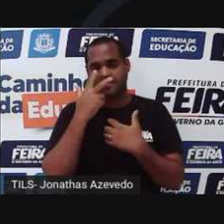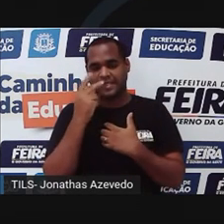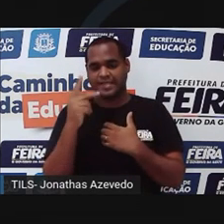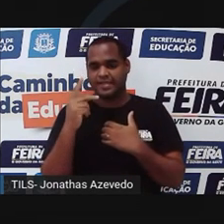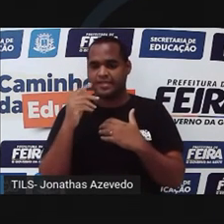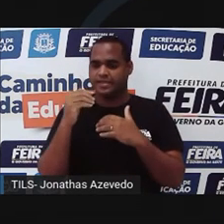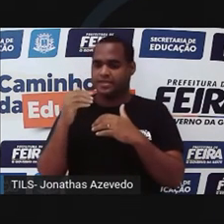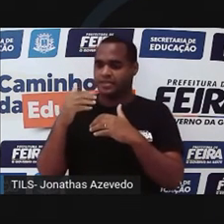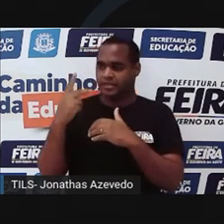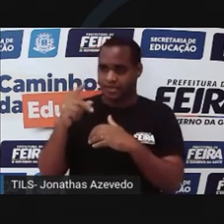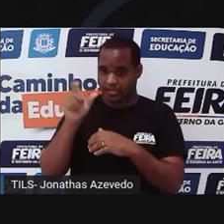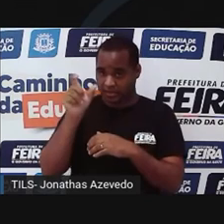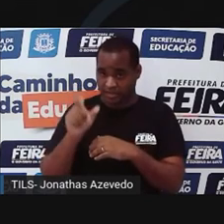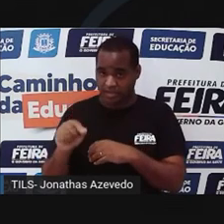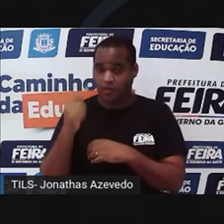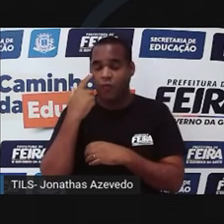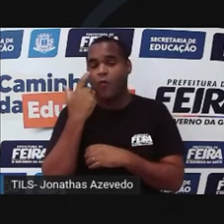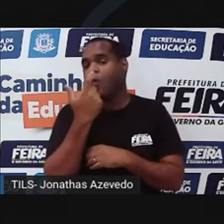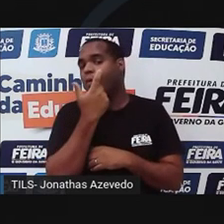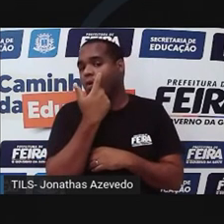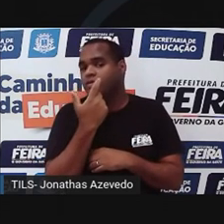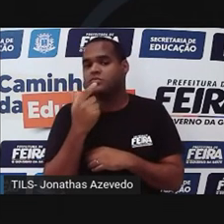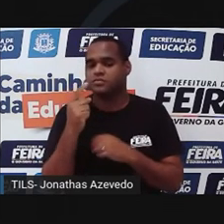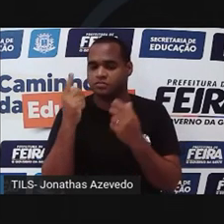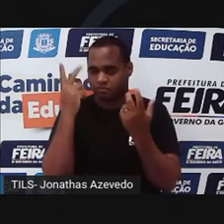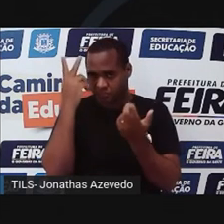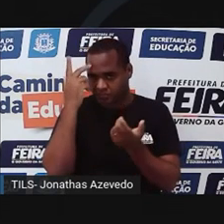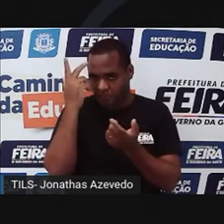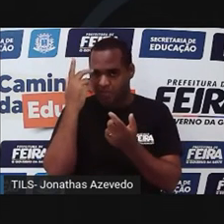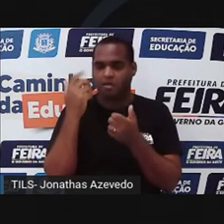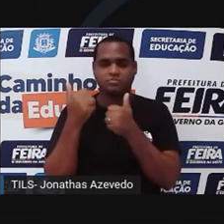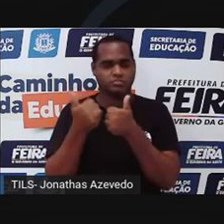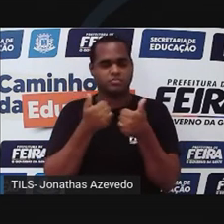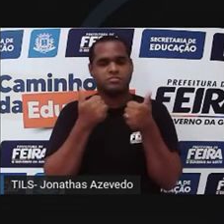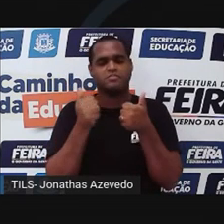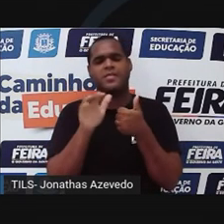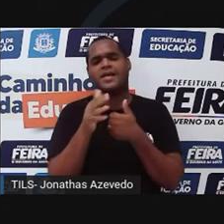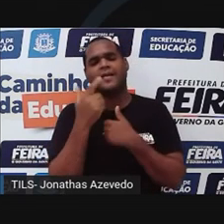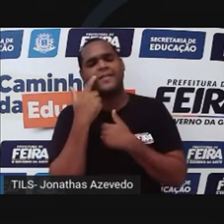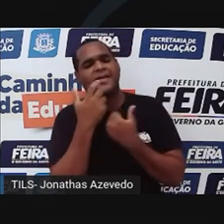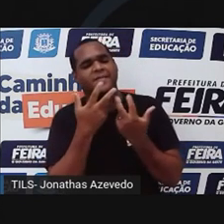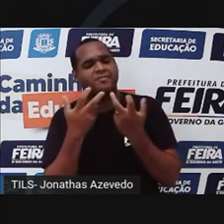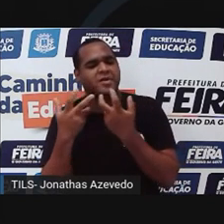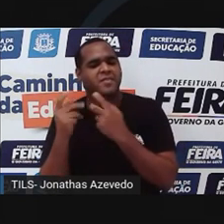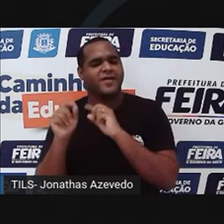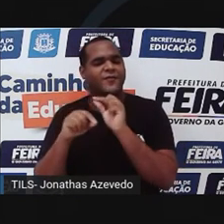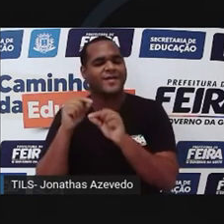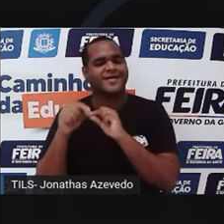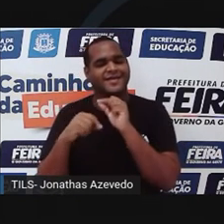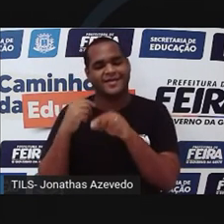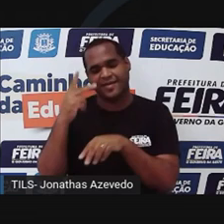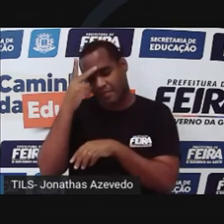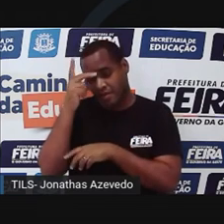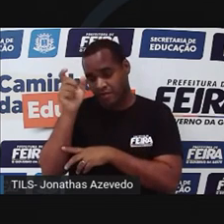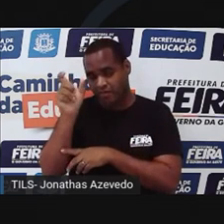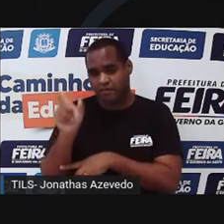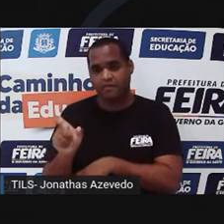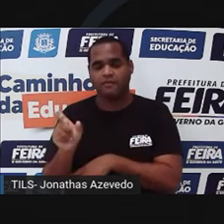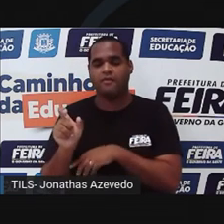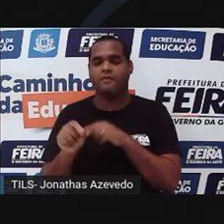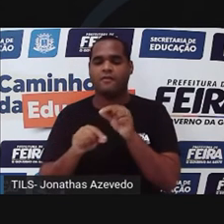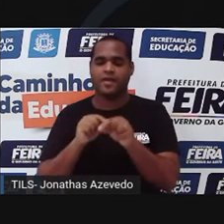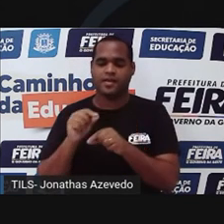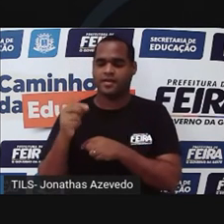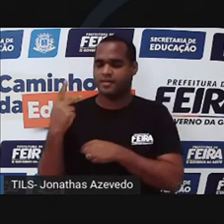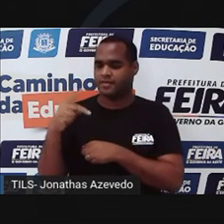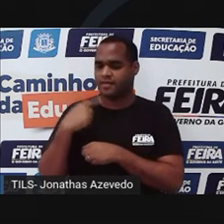na anatomia. O olho é absolutamente normal. Você não consegue perceber qual que é um paciente, né? Que tenha